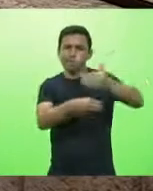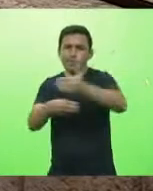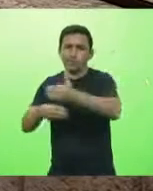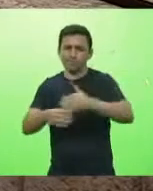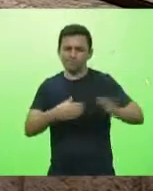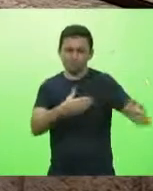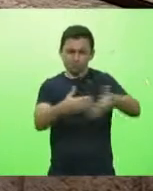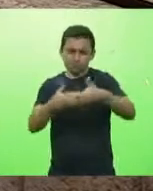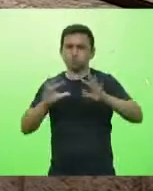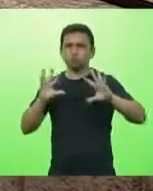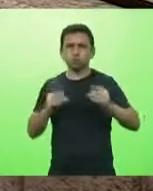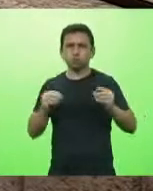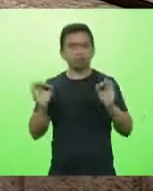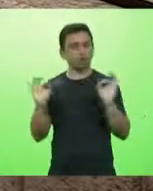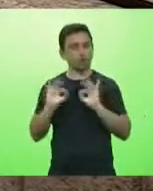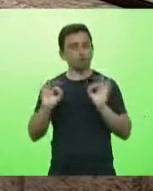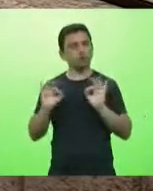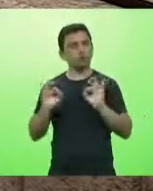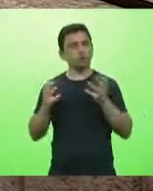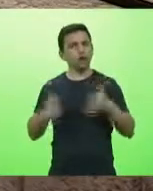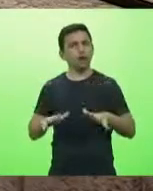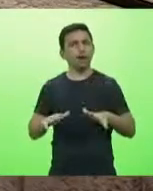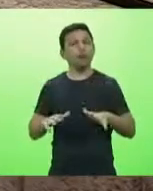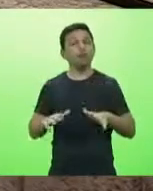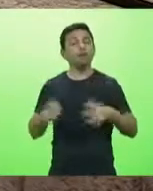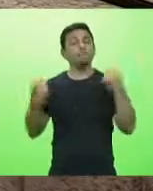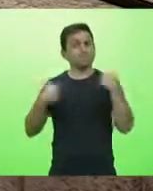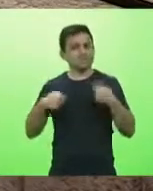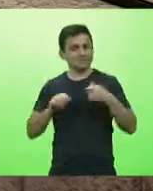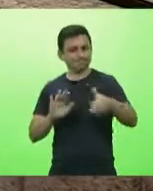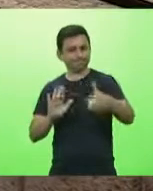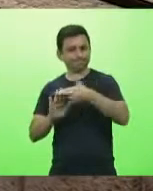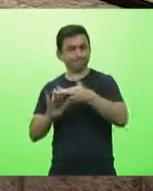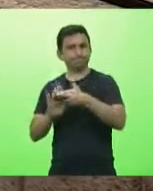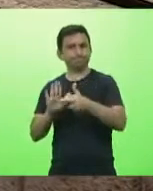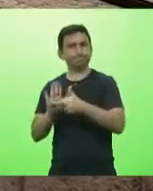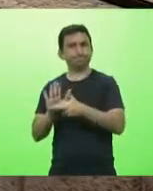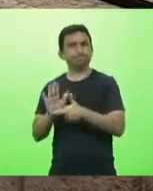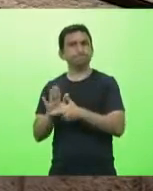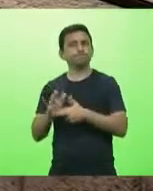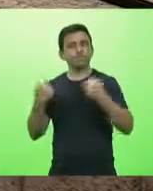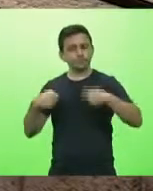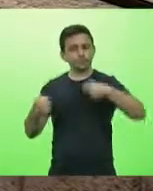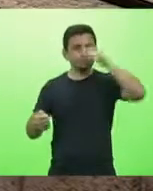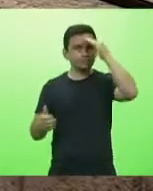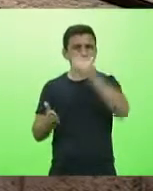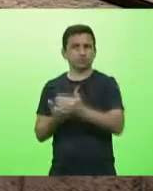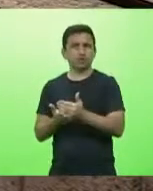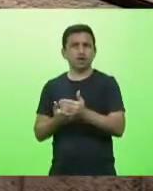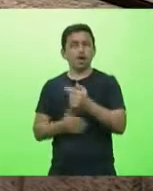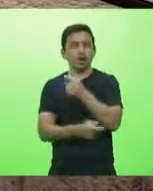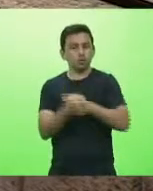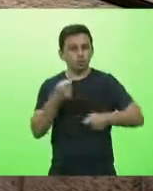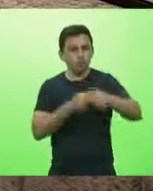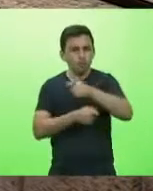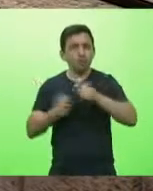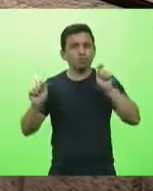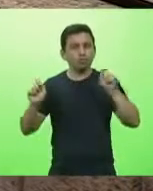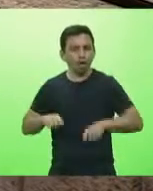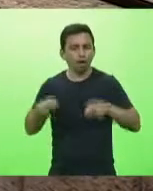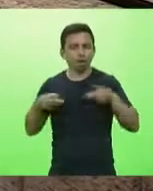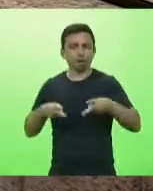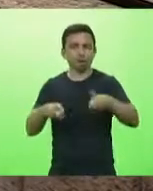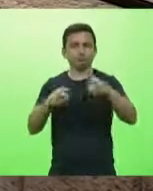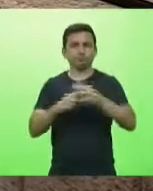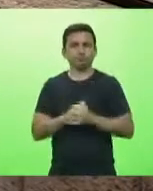total mas sou favorável ao regramento aos protocolos a economia pode continuar e